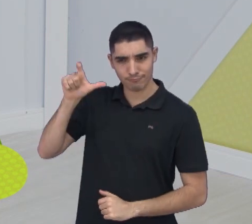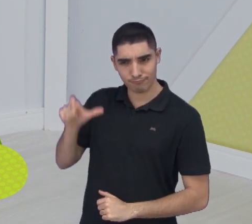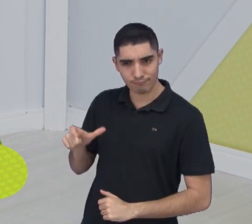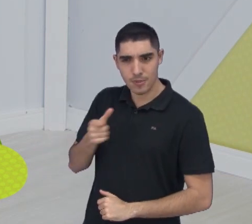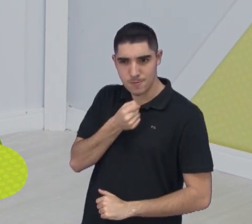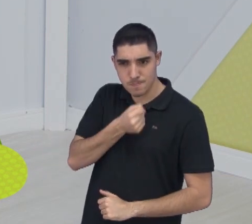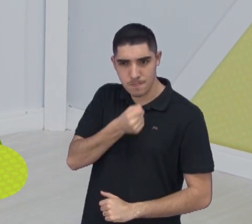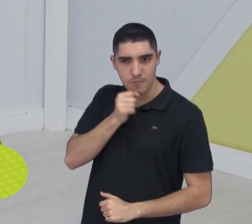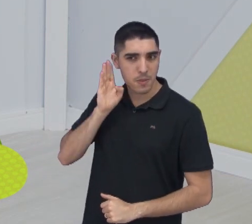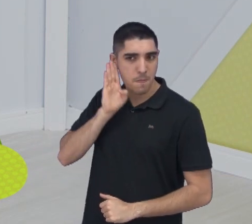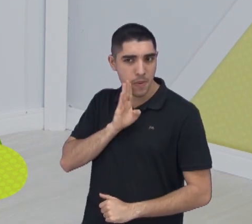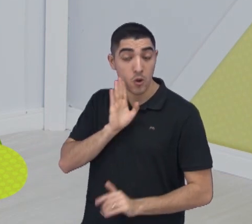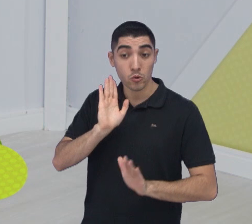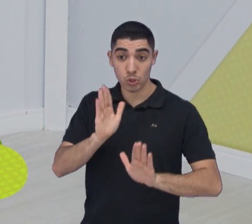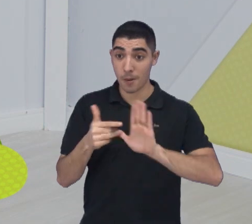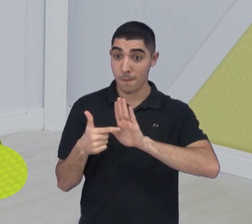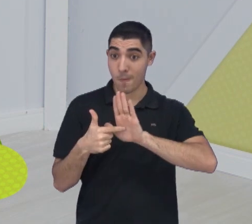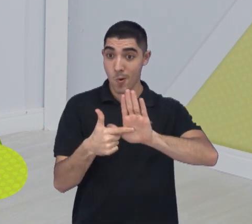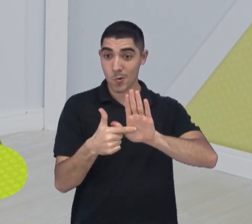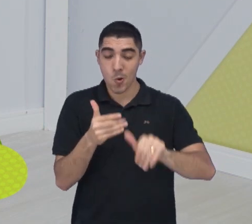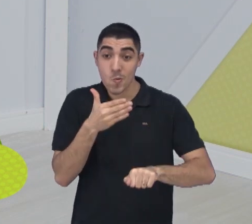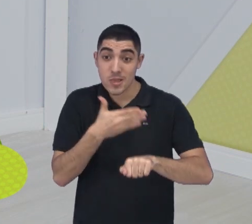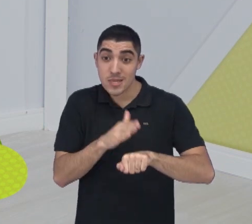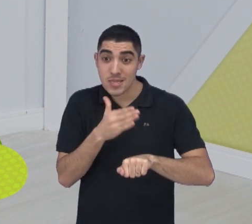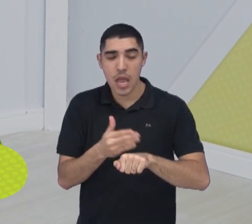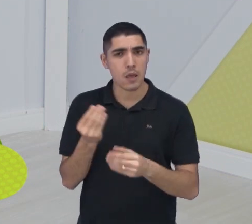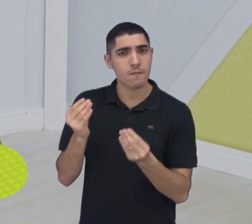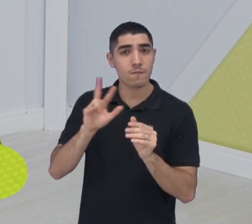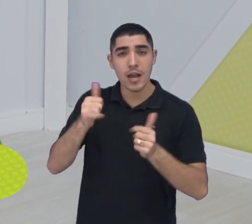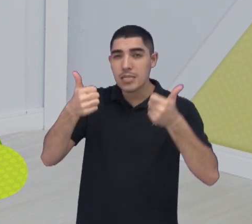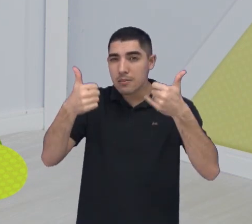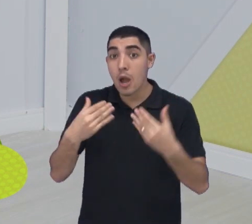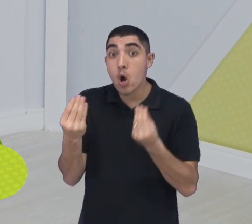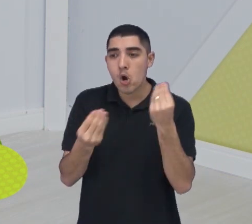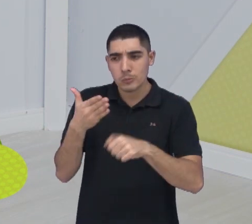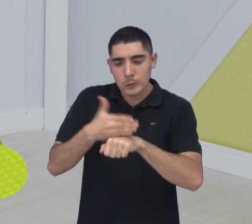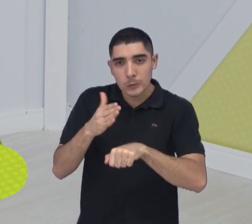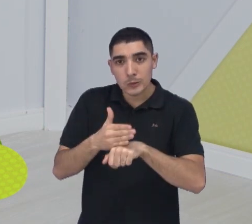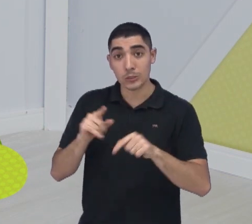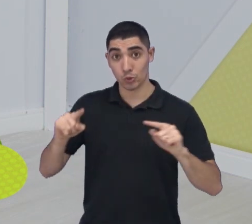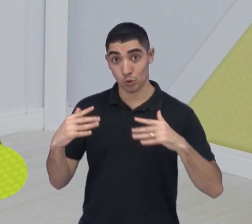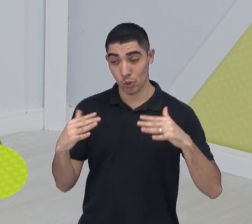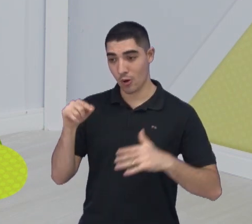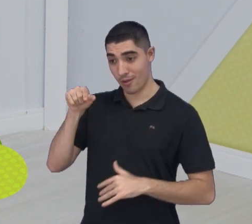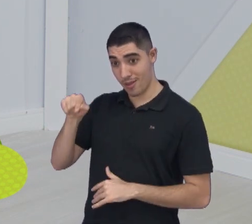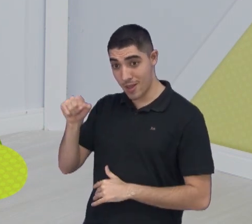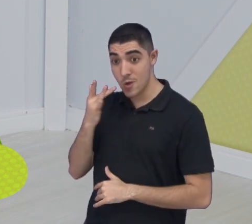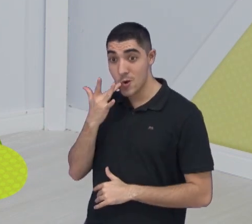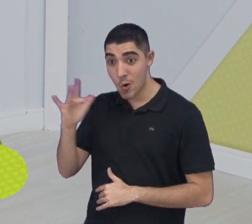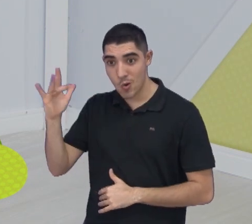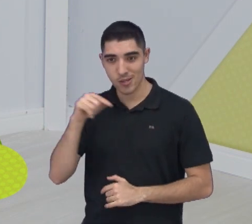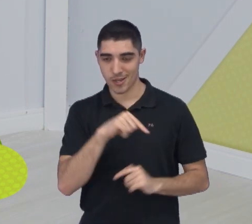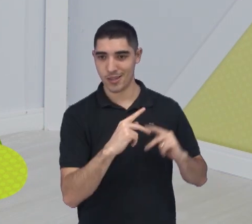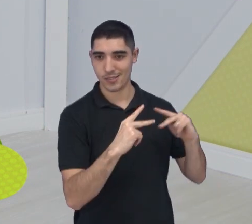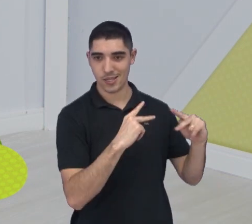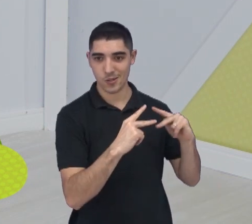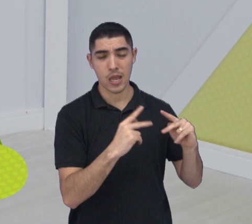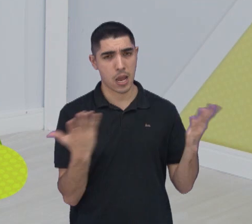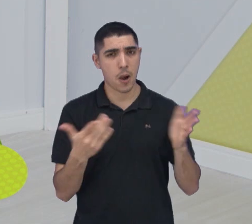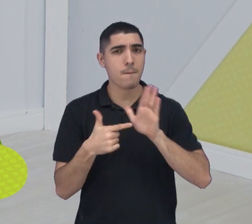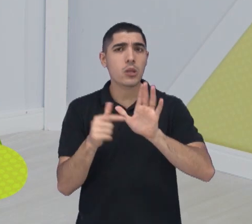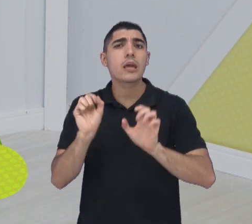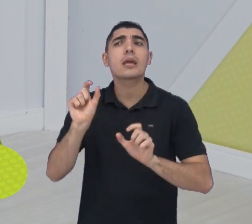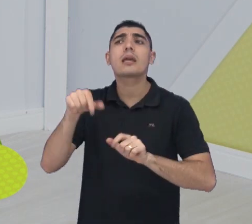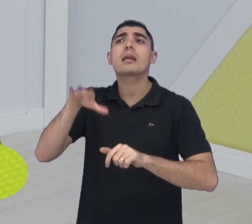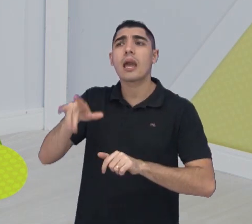Ricardo, esteve no treino das meninas e conta como está a preparação do time contra o Ourinhos. E te mostra algumas dessas